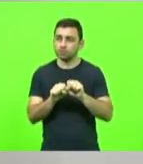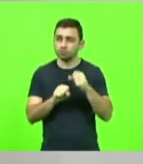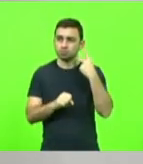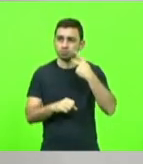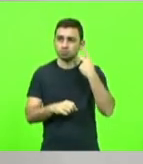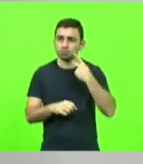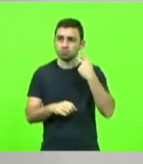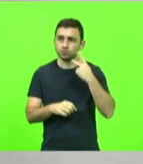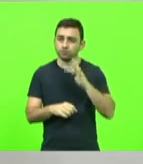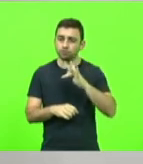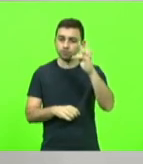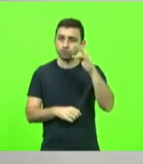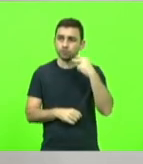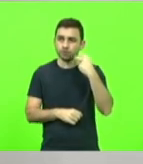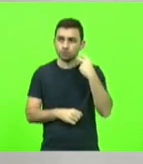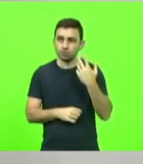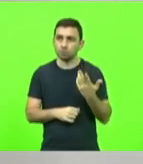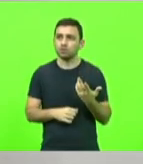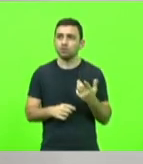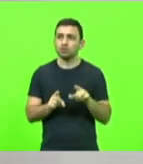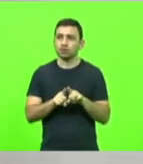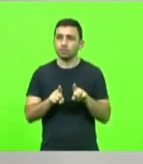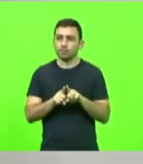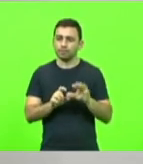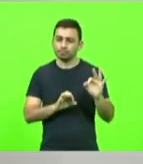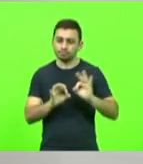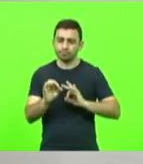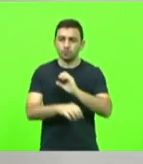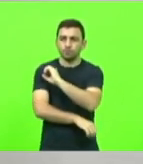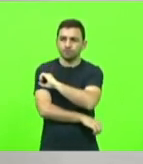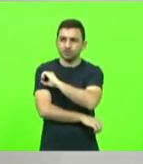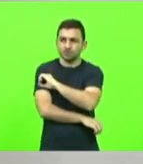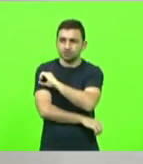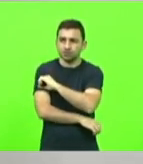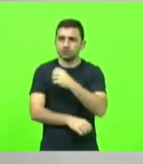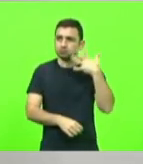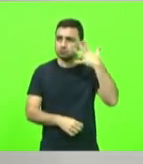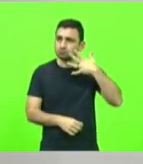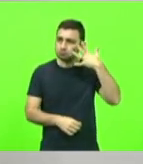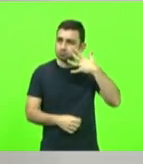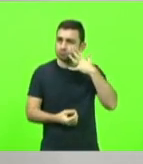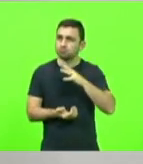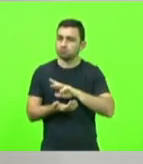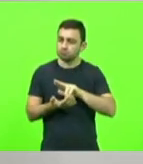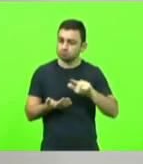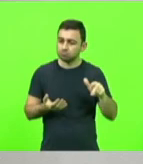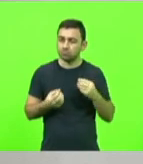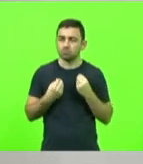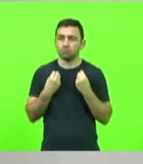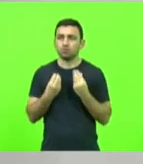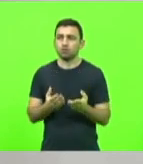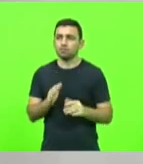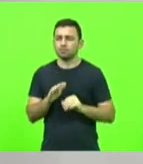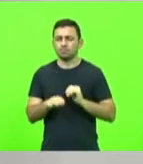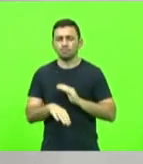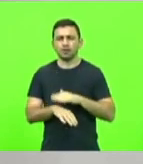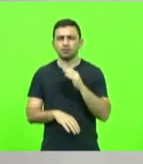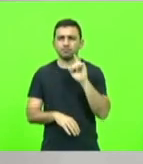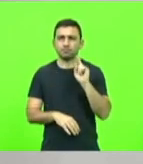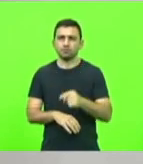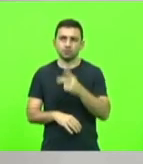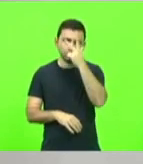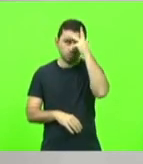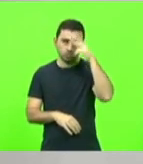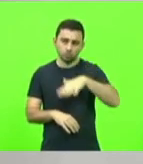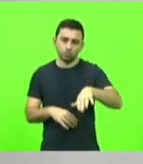futuros vereadores e realiza oficinas, palestras, que são oferecidas para mais de mil pessoas nesse